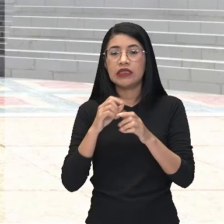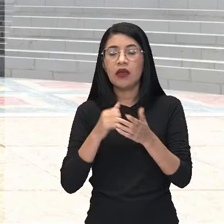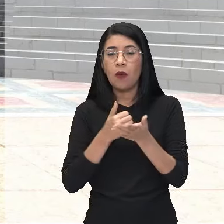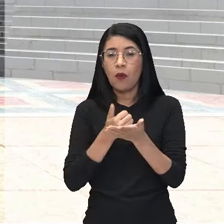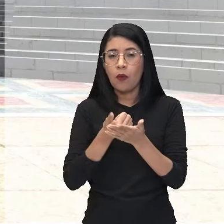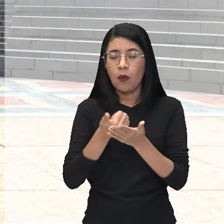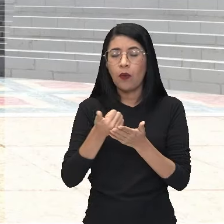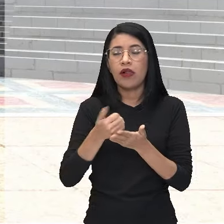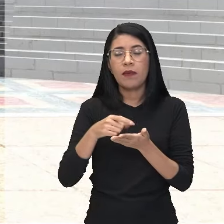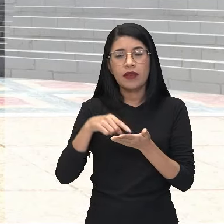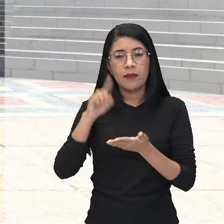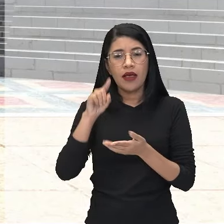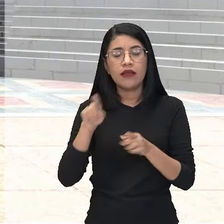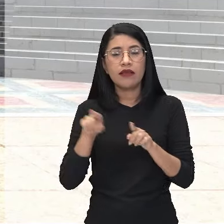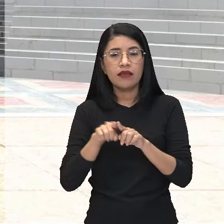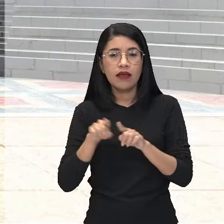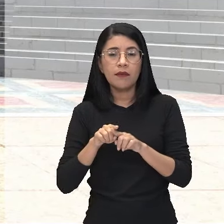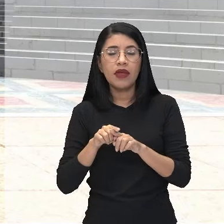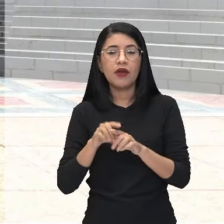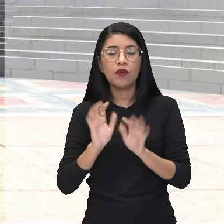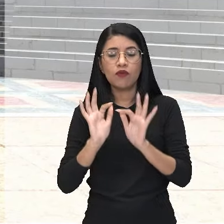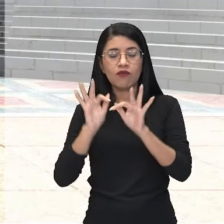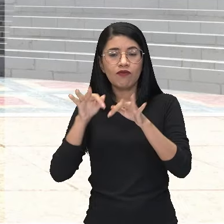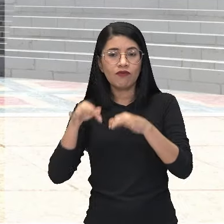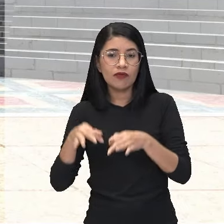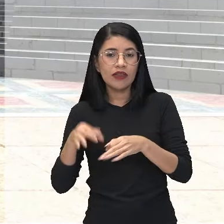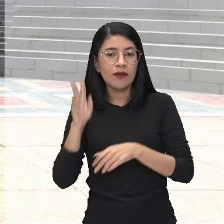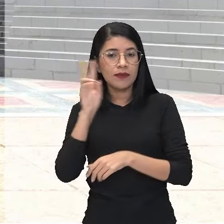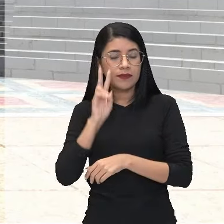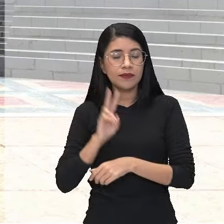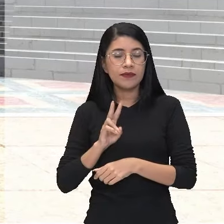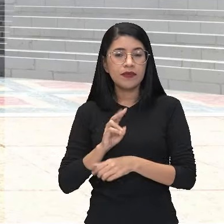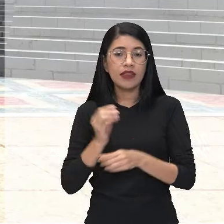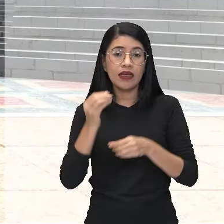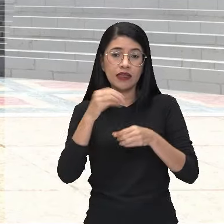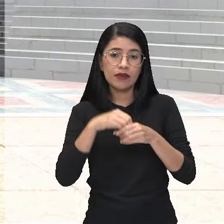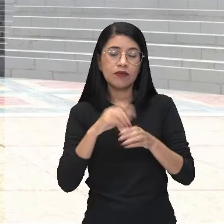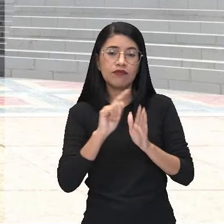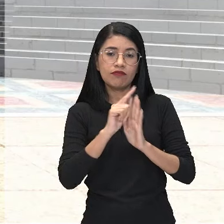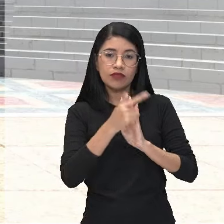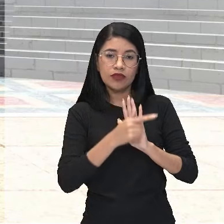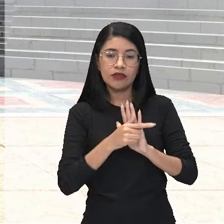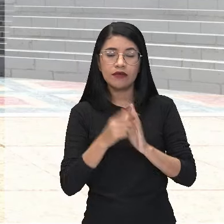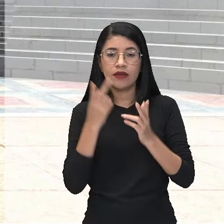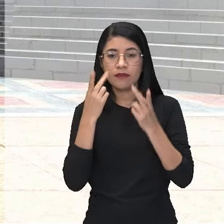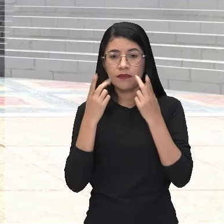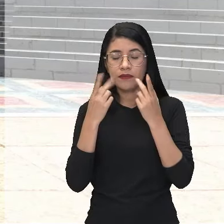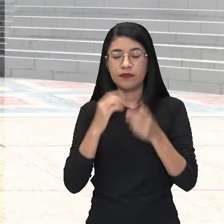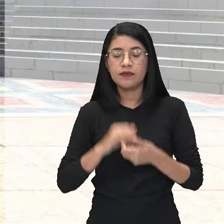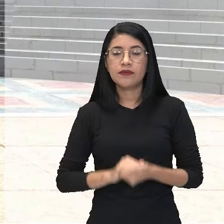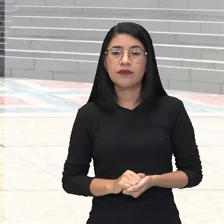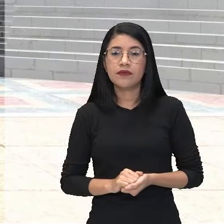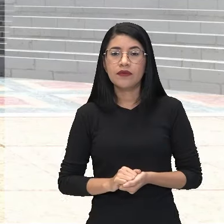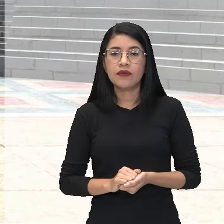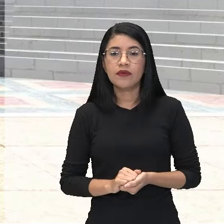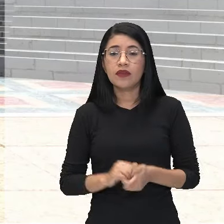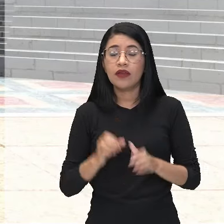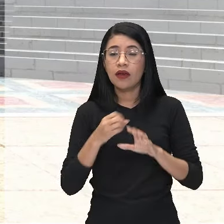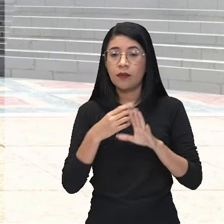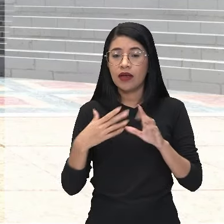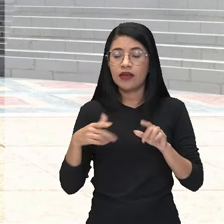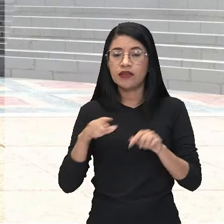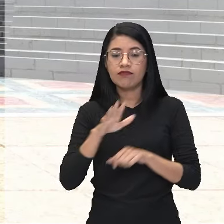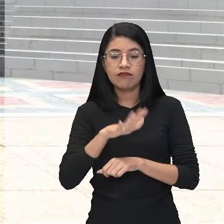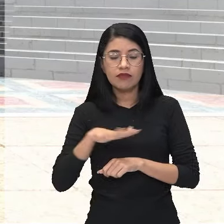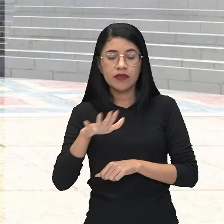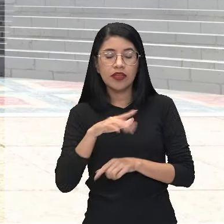tensão e, por último, um desfecho, certo? Isso tudo dentro ali do nosso gênero. Falamos, né? De uma característica regional,